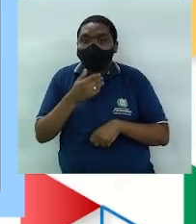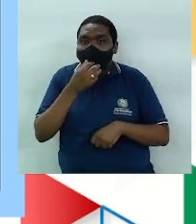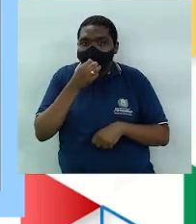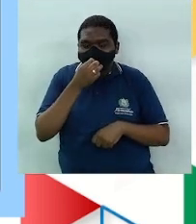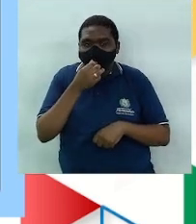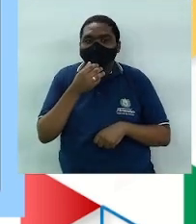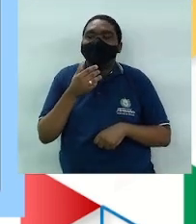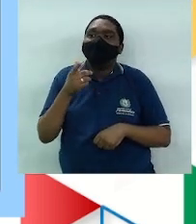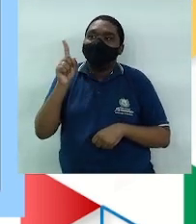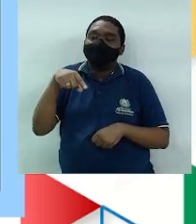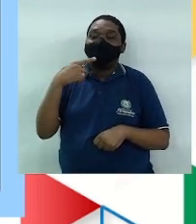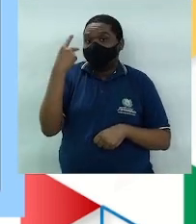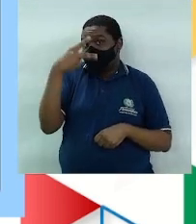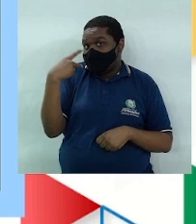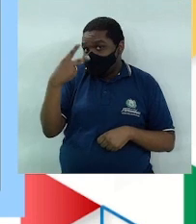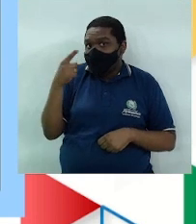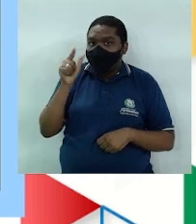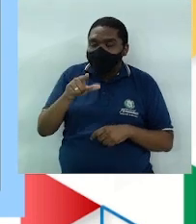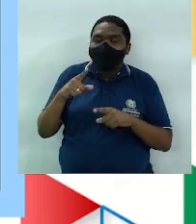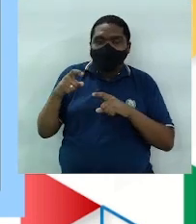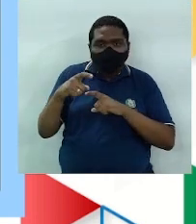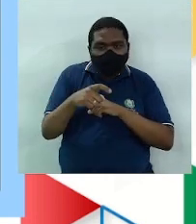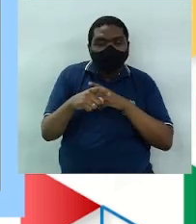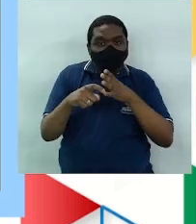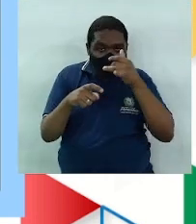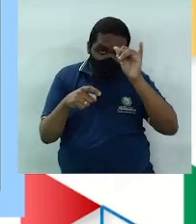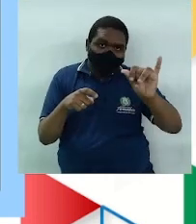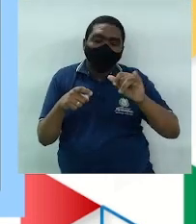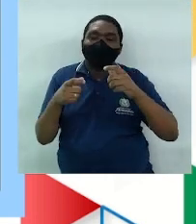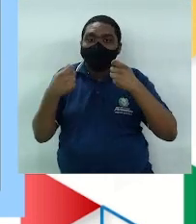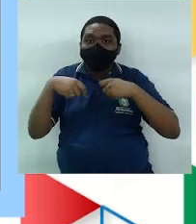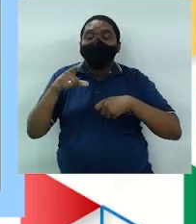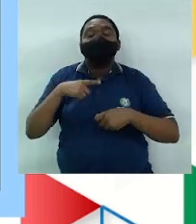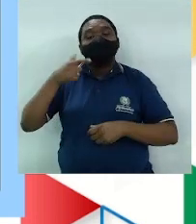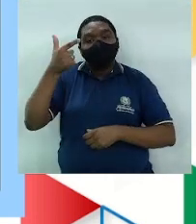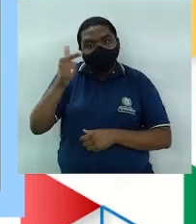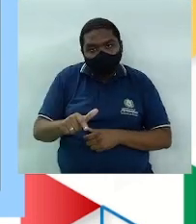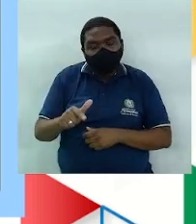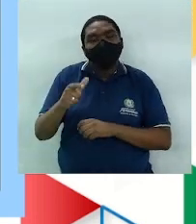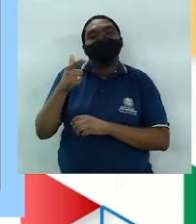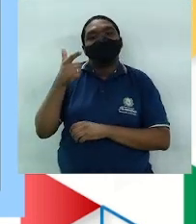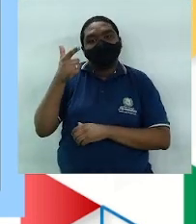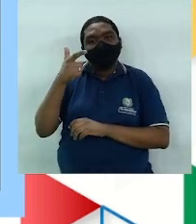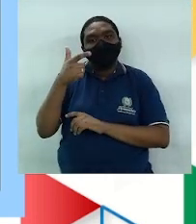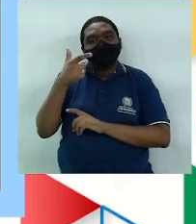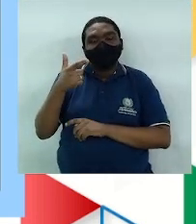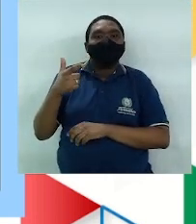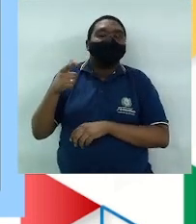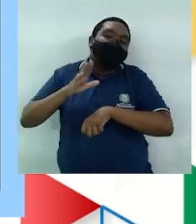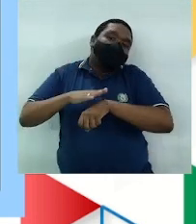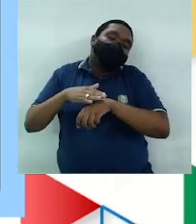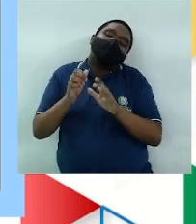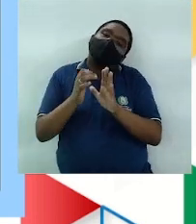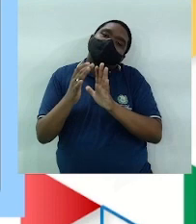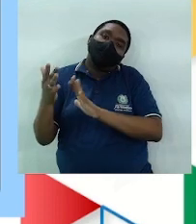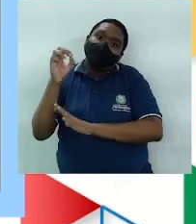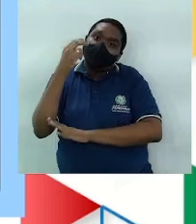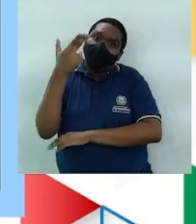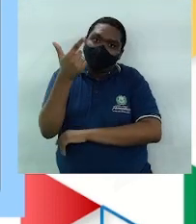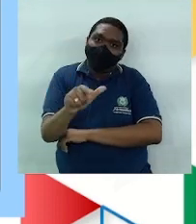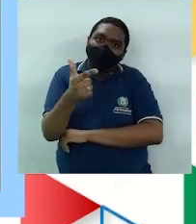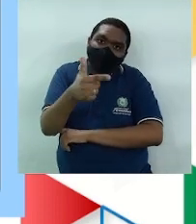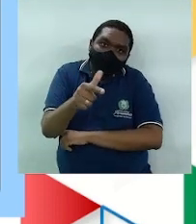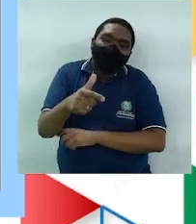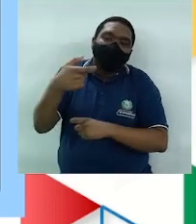dos espermicidas é de duas horas e necessita a reaplicação em relações sexuais prolongadas ou repetidas.